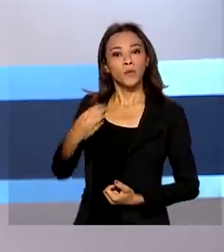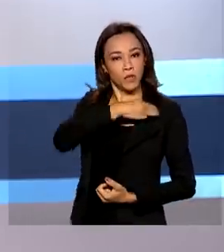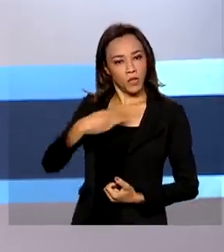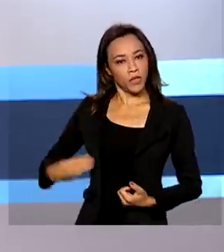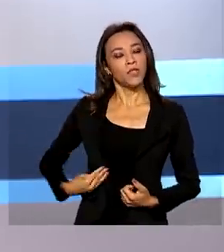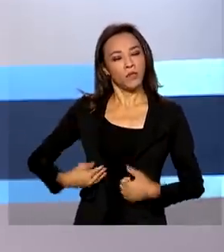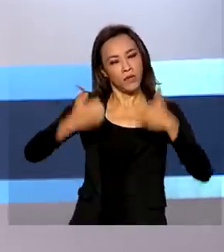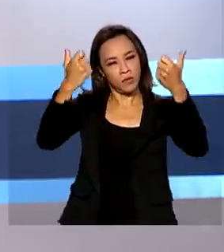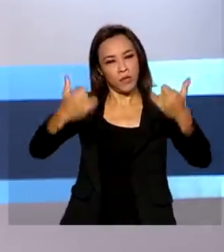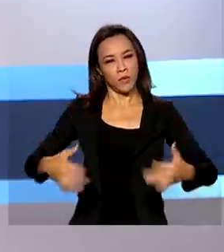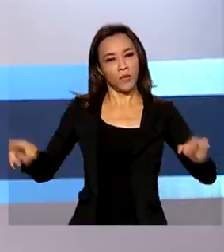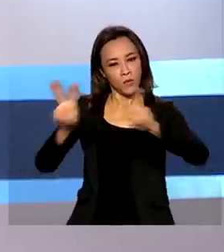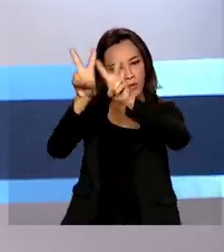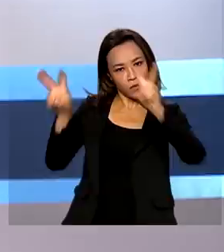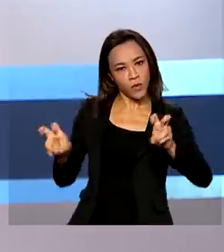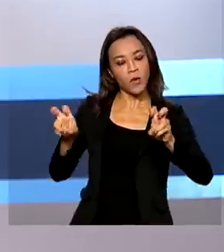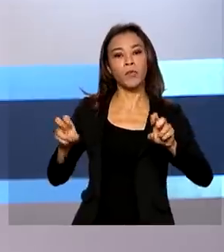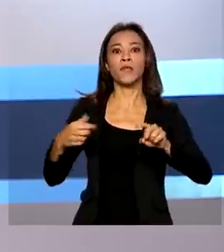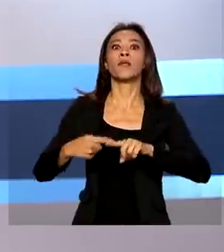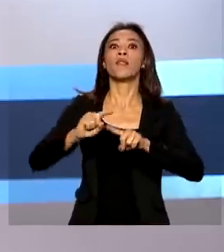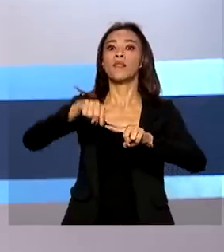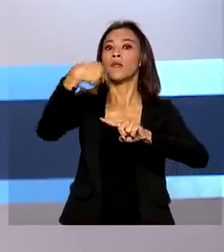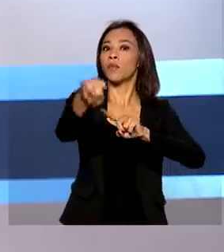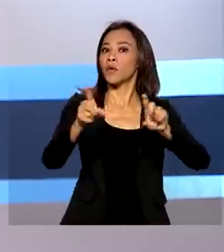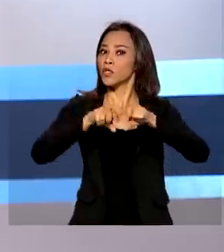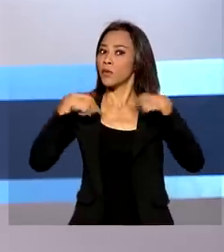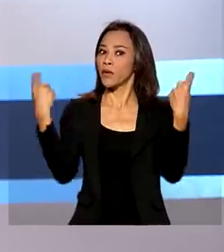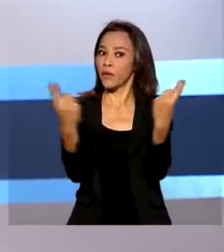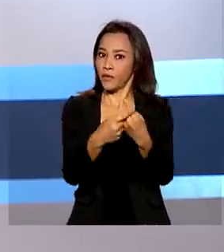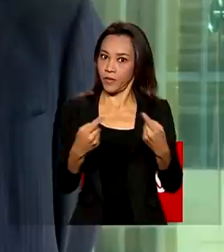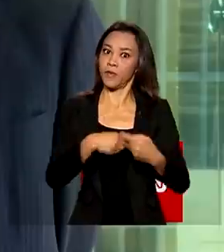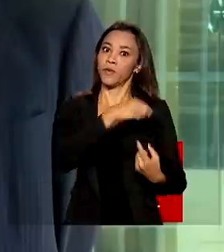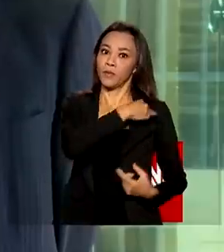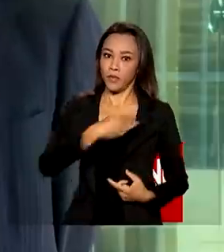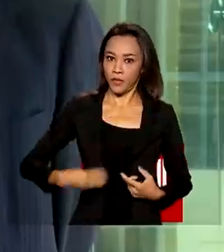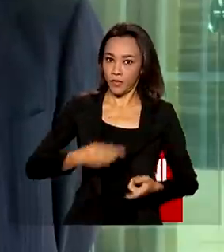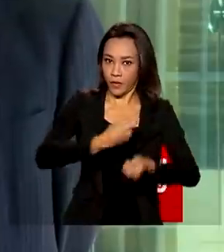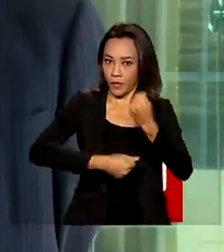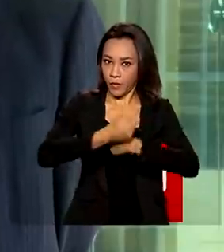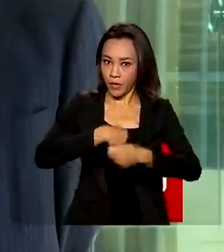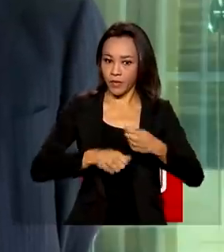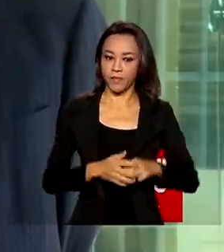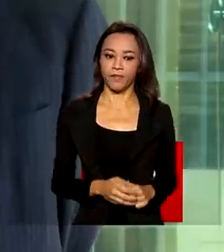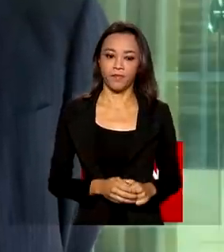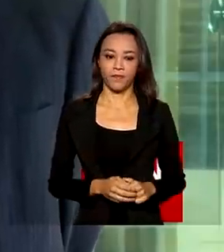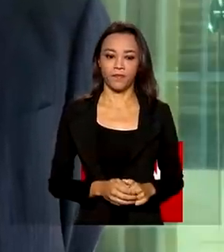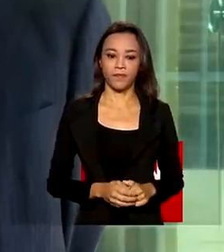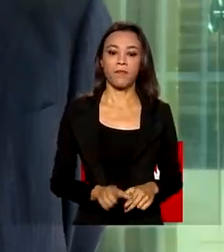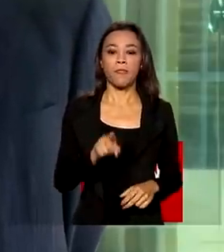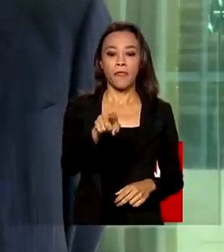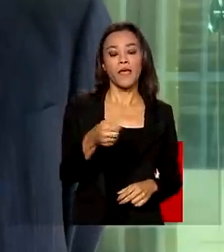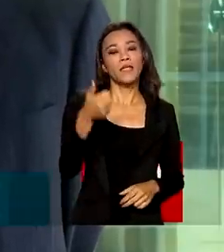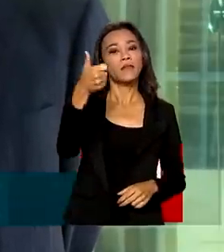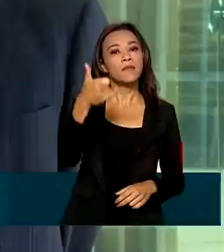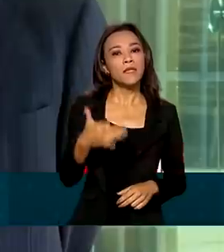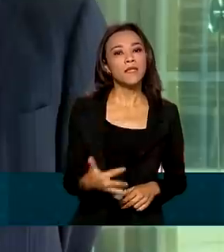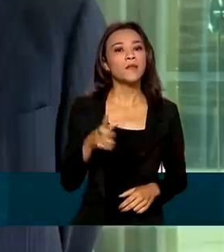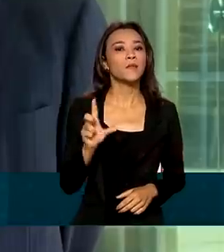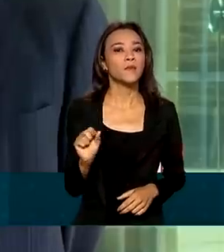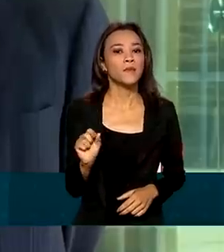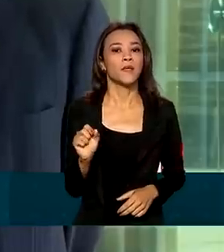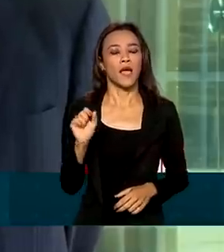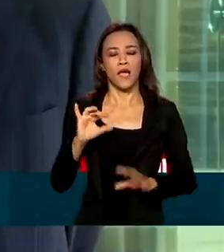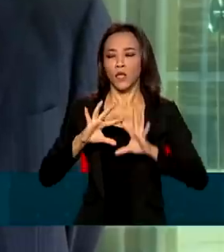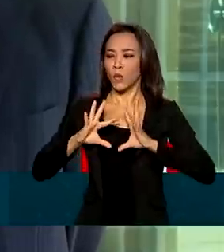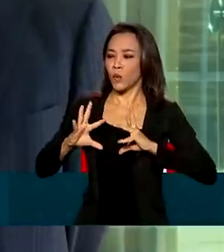sobre o assunto após uma reunião com o ministro da Economia, Paulo Guedes. O que nós estamos redesenhando justamente é pegar